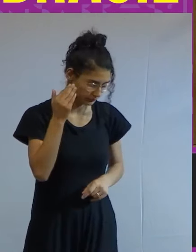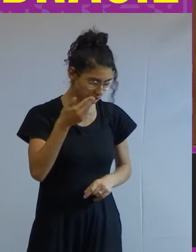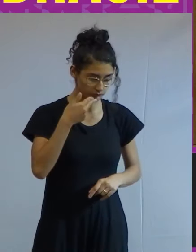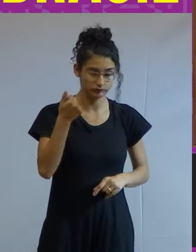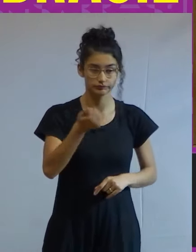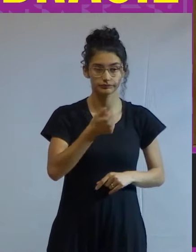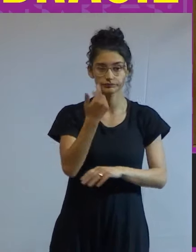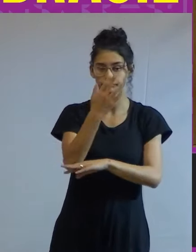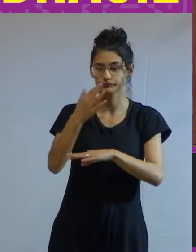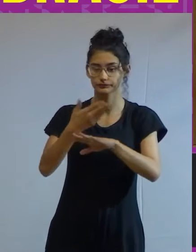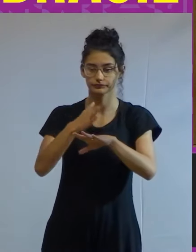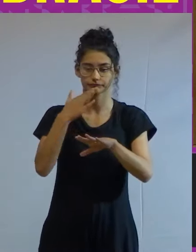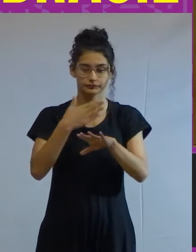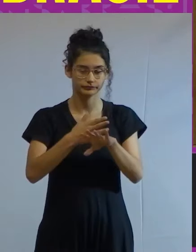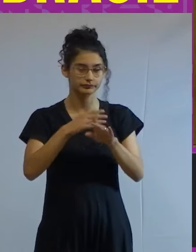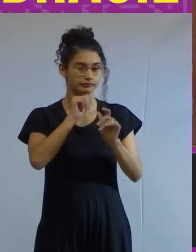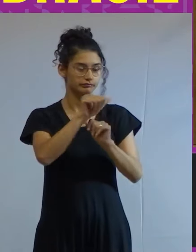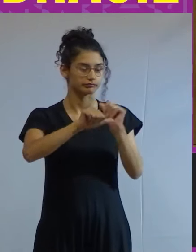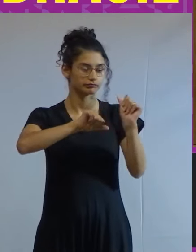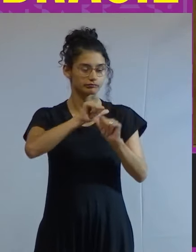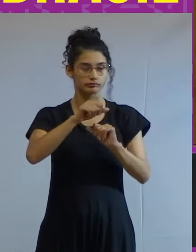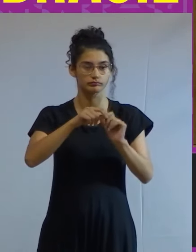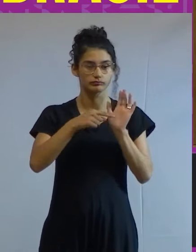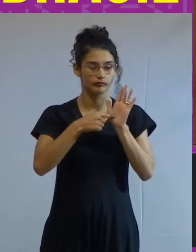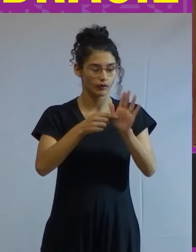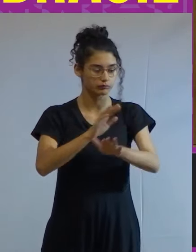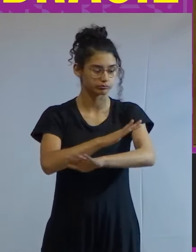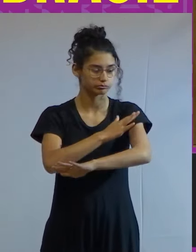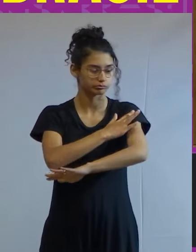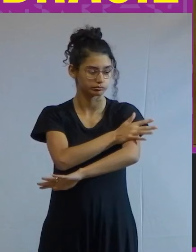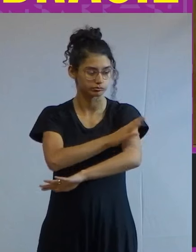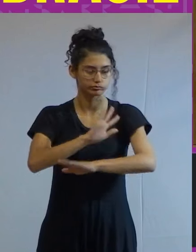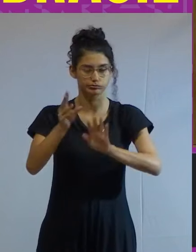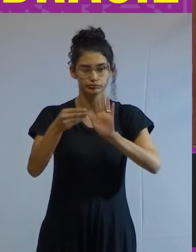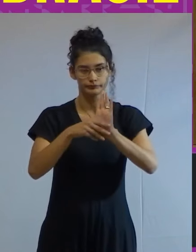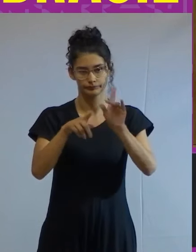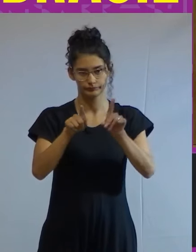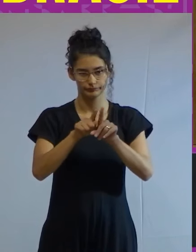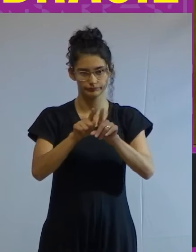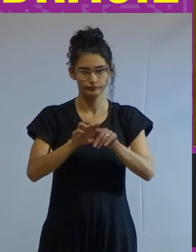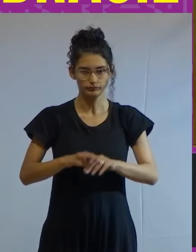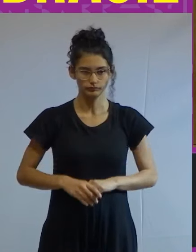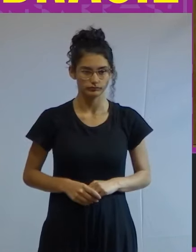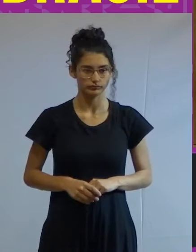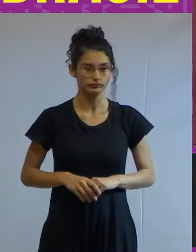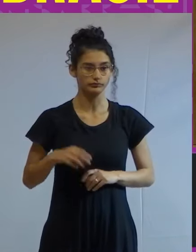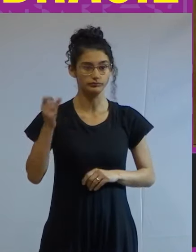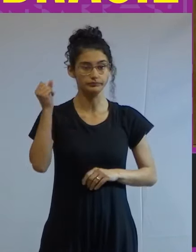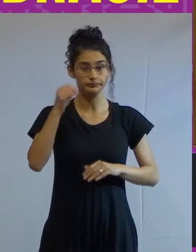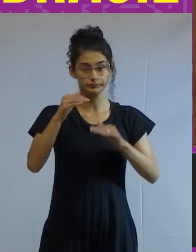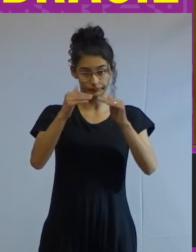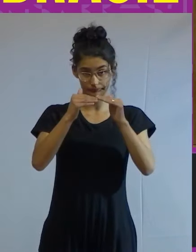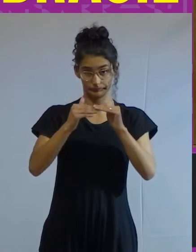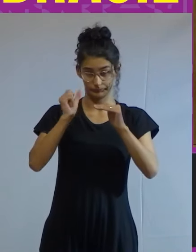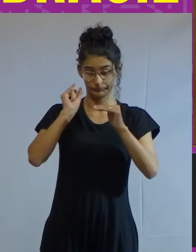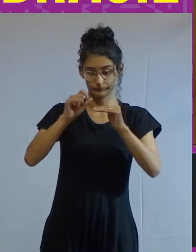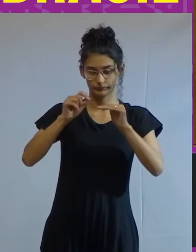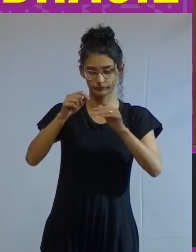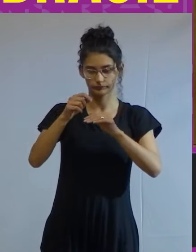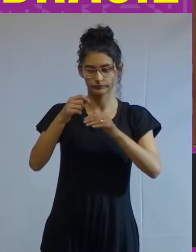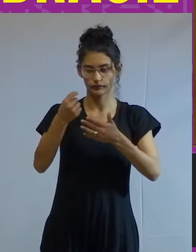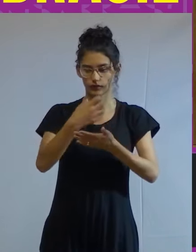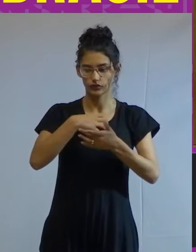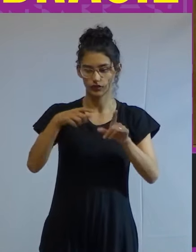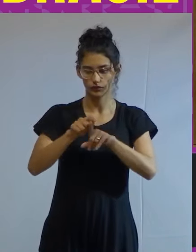natureza das transformações que o racismo impõe a esse modelo clássico se concordarmos que o capital é o